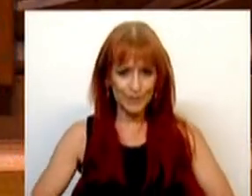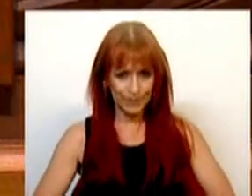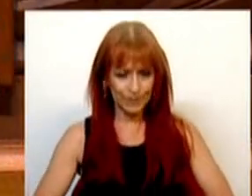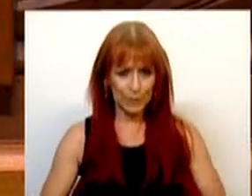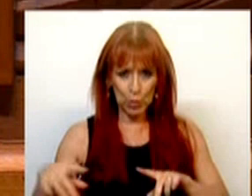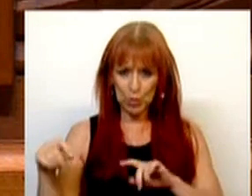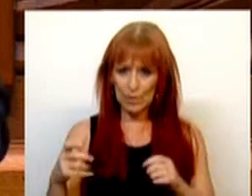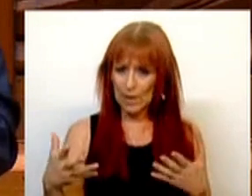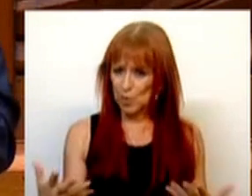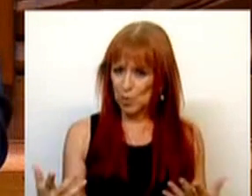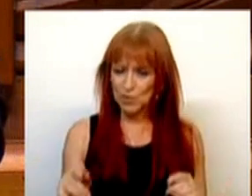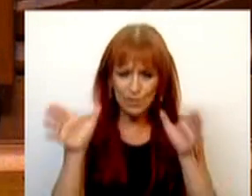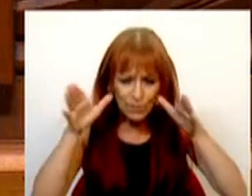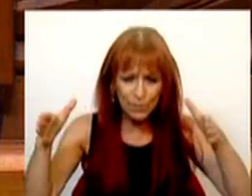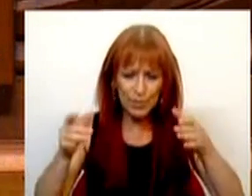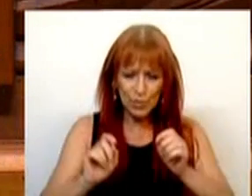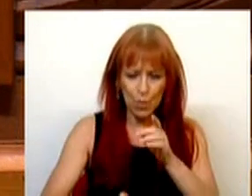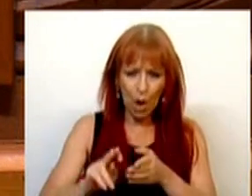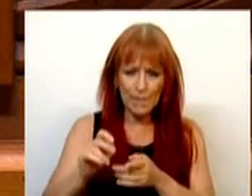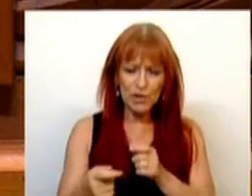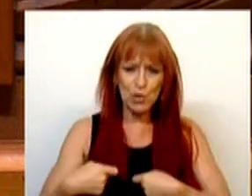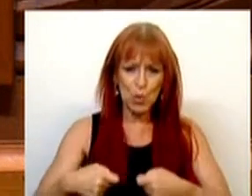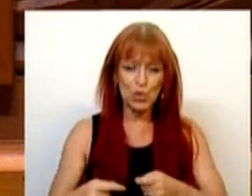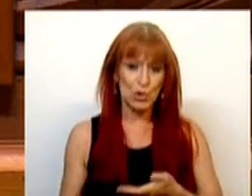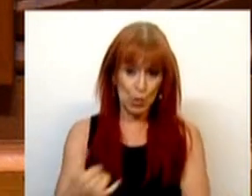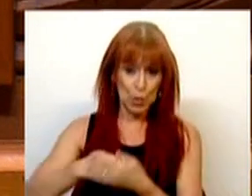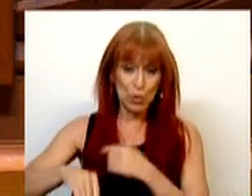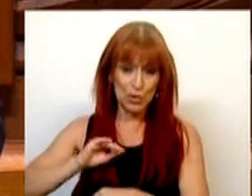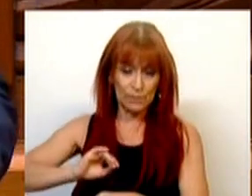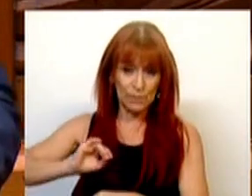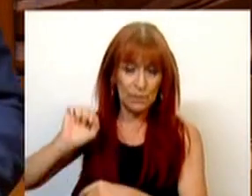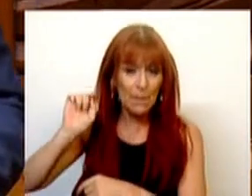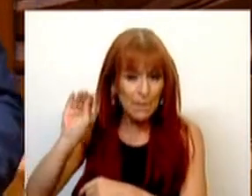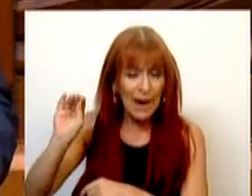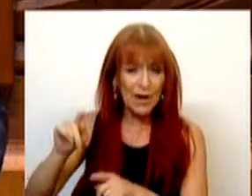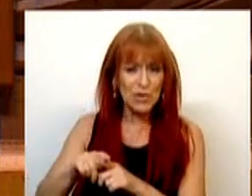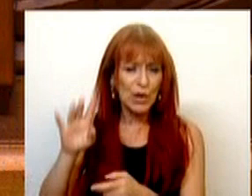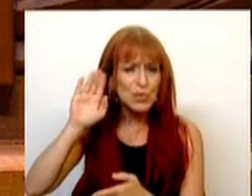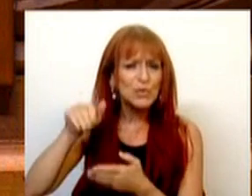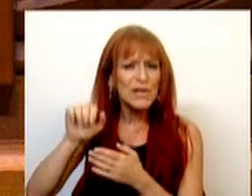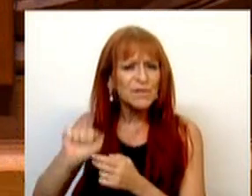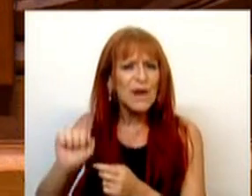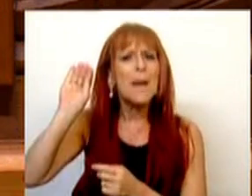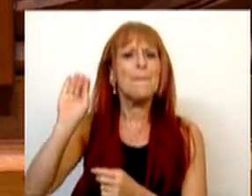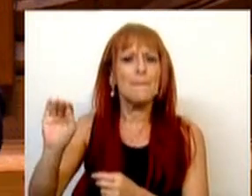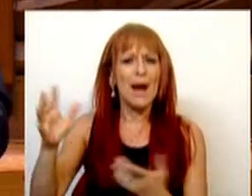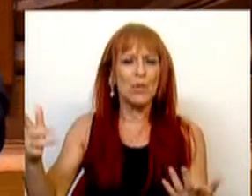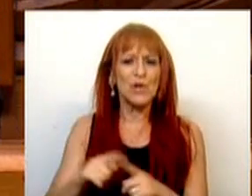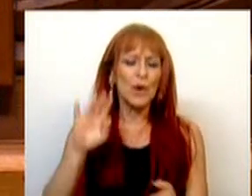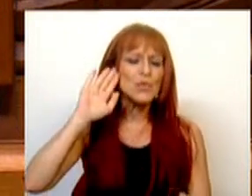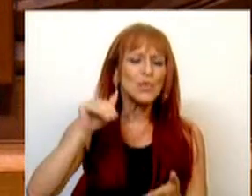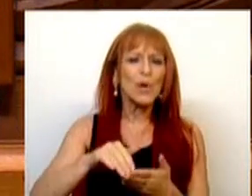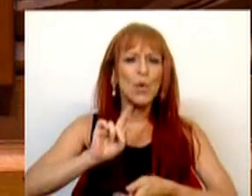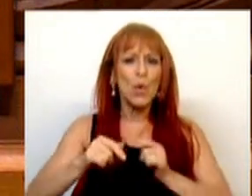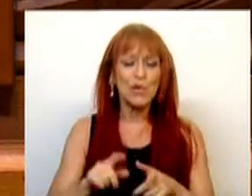O debate hoje centra-se no aumento dos custos e lucros bancários e sob os lesados da banca. É resultado